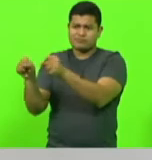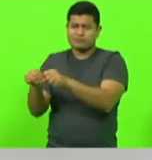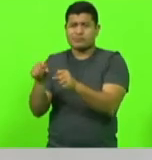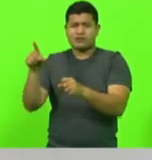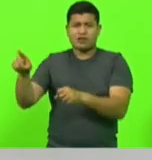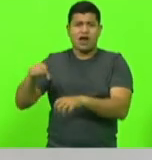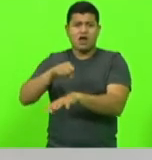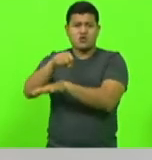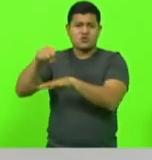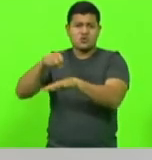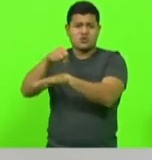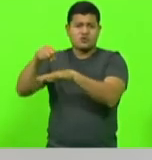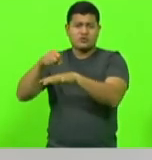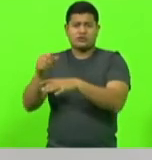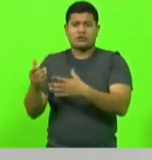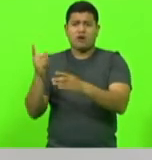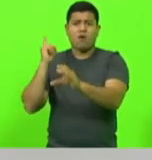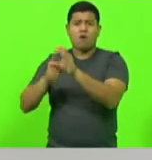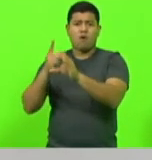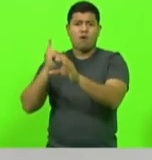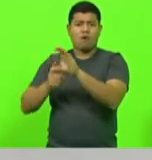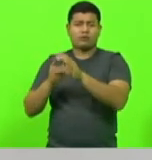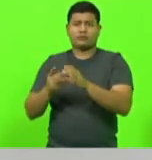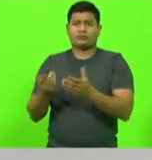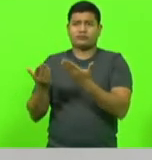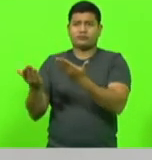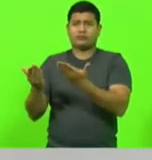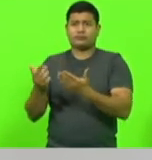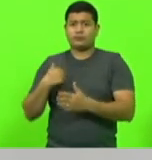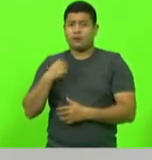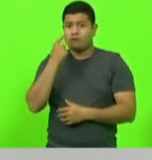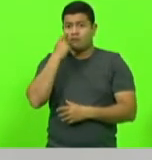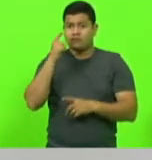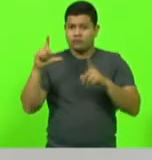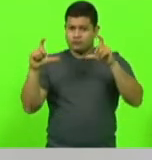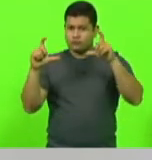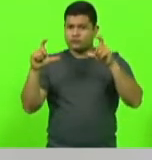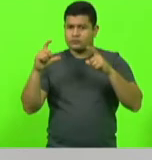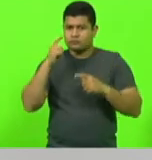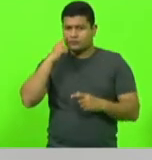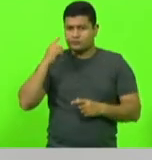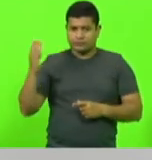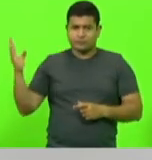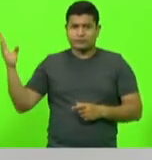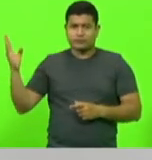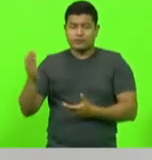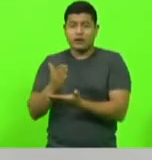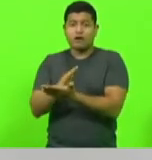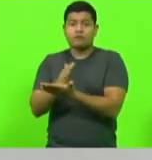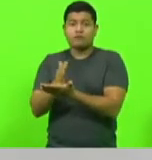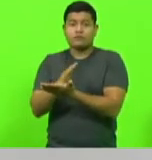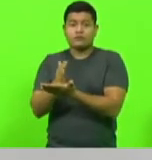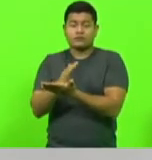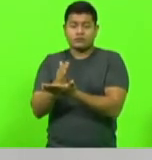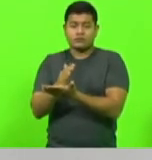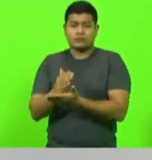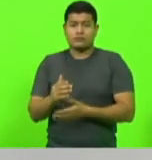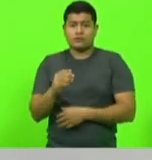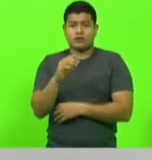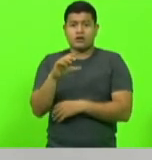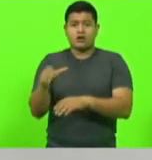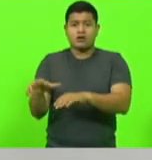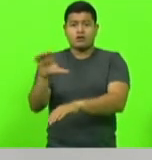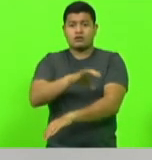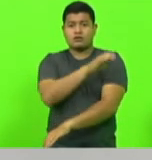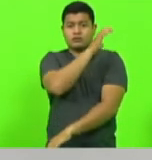bolsonarismo, então lá está quebrado. Vamos colocar umas fotos da fronteira de Dionísio Cerqueira com